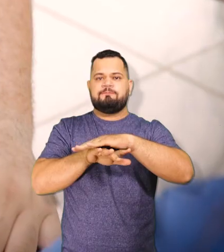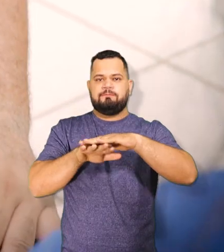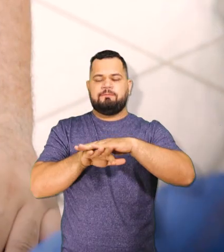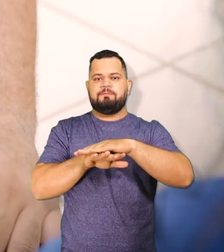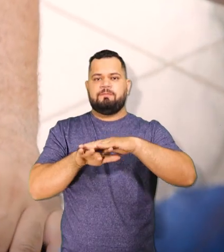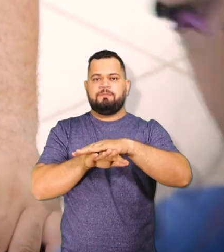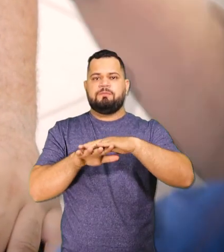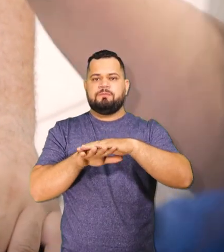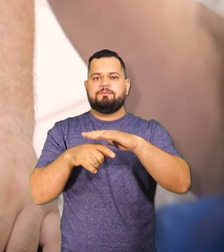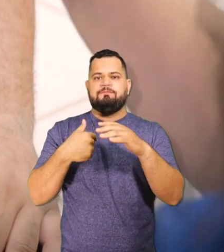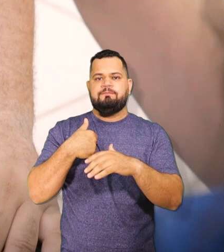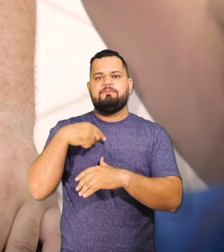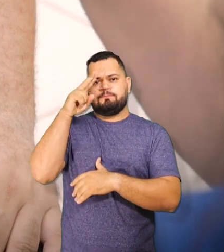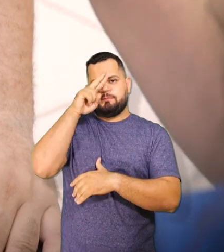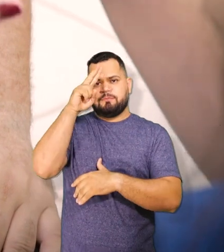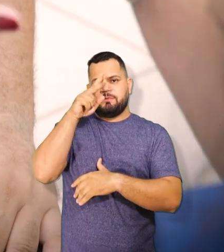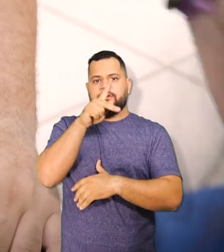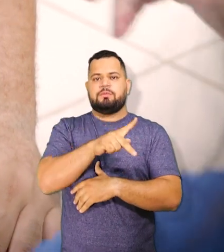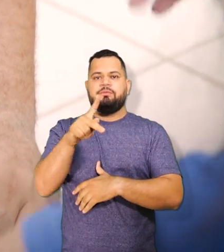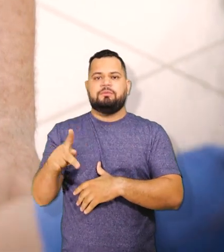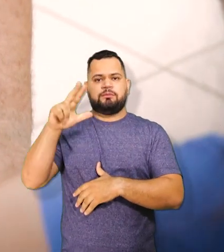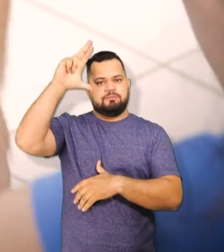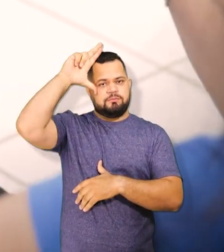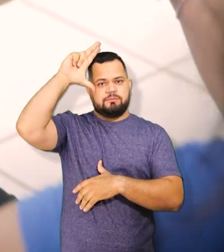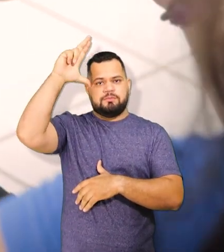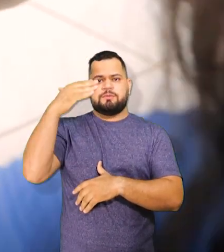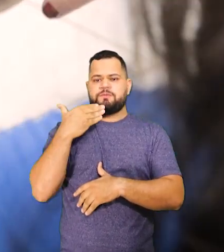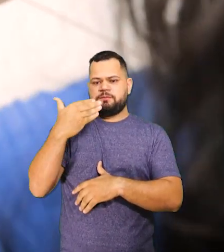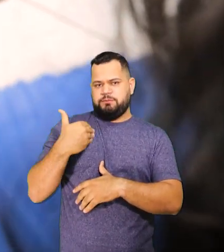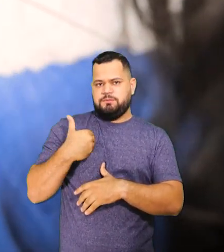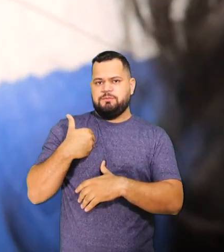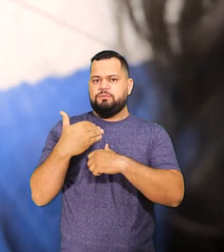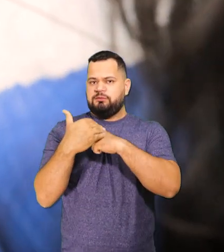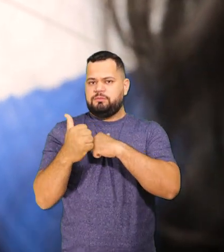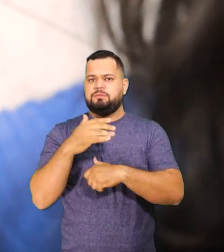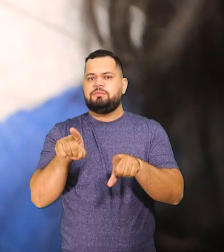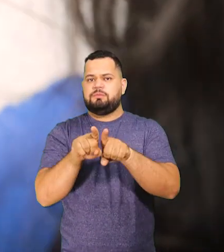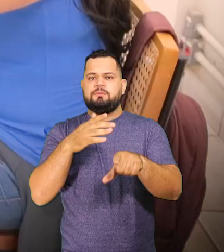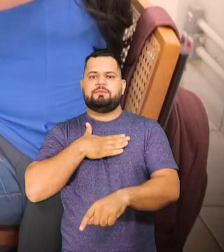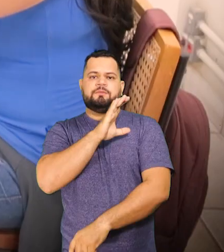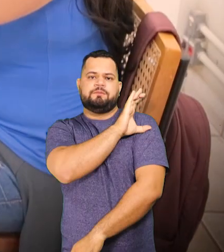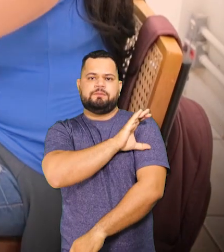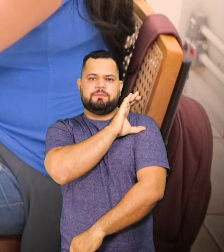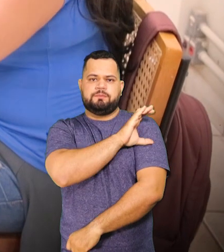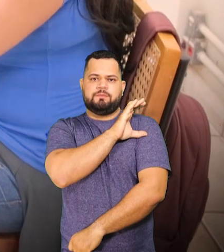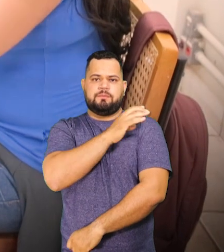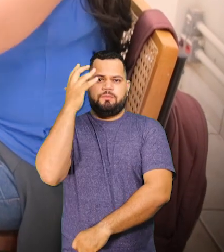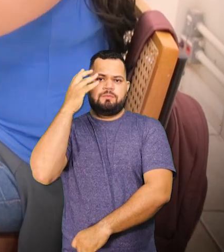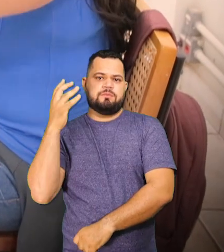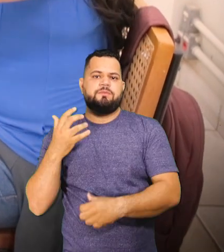e quando a professora Nina Rosa me procurou, procurou a minha coordenadora Josiane e